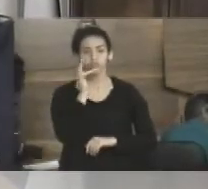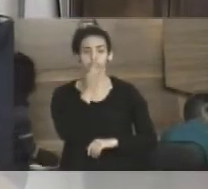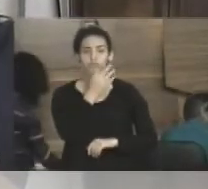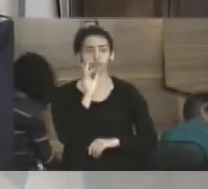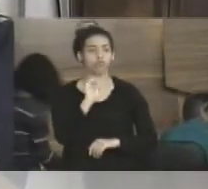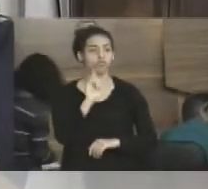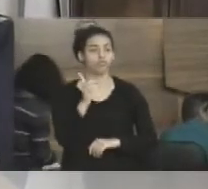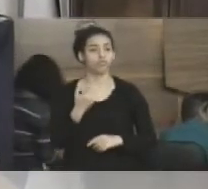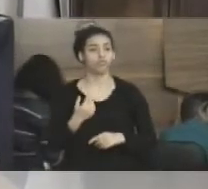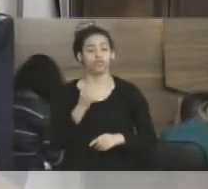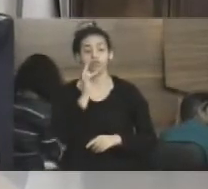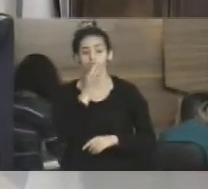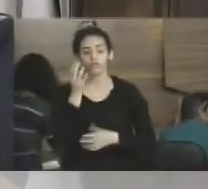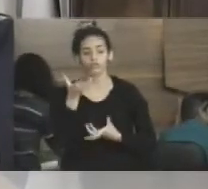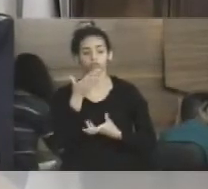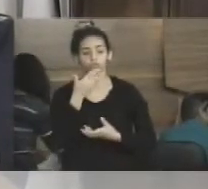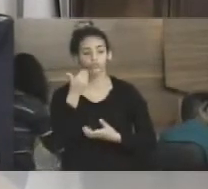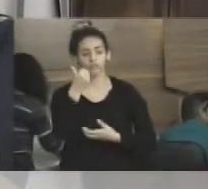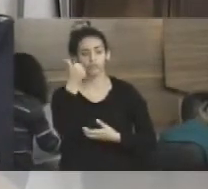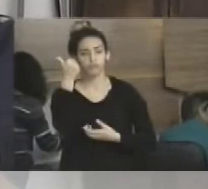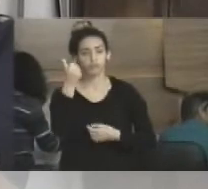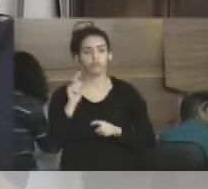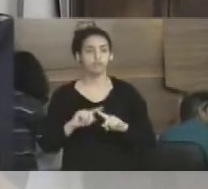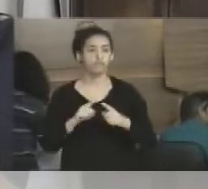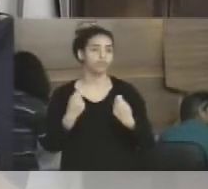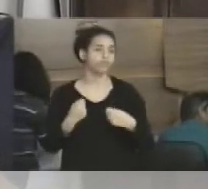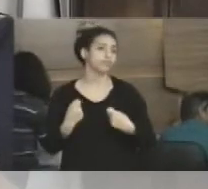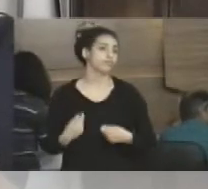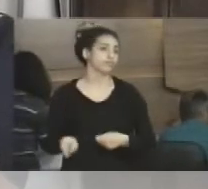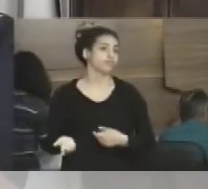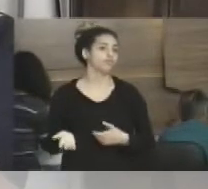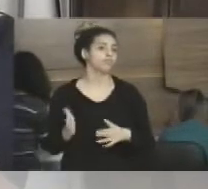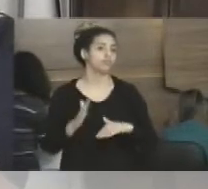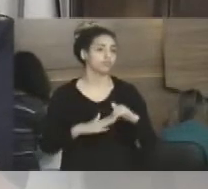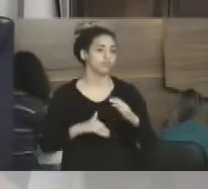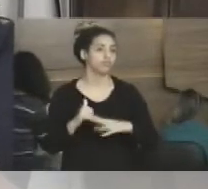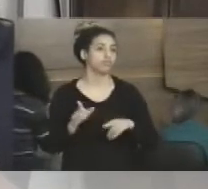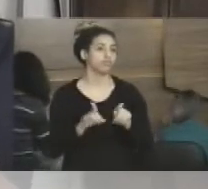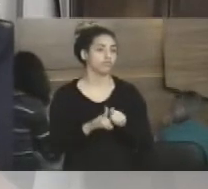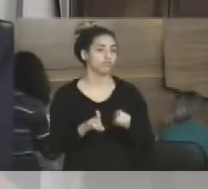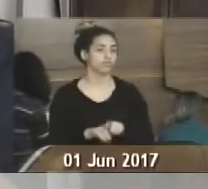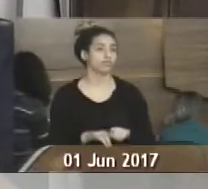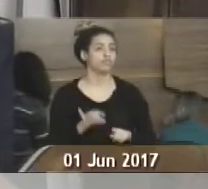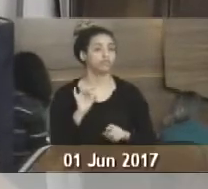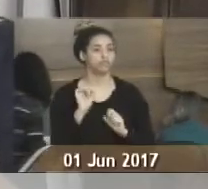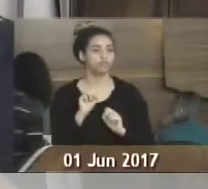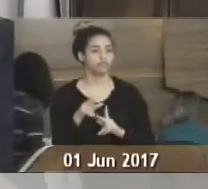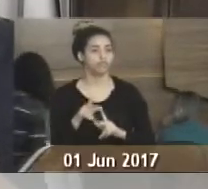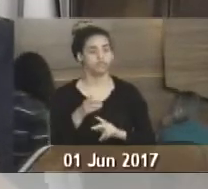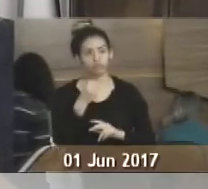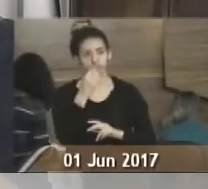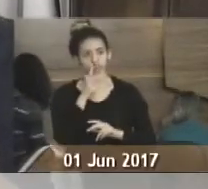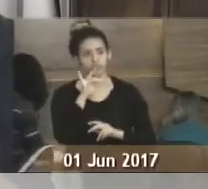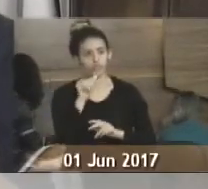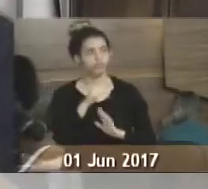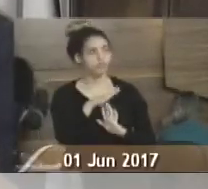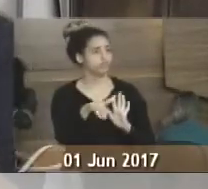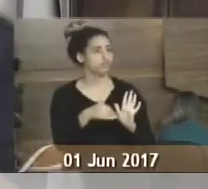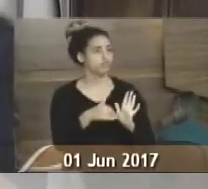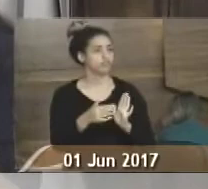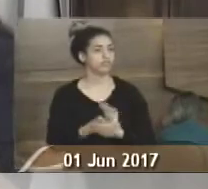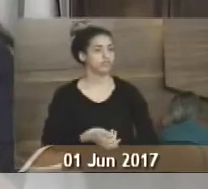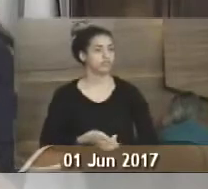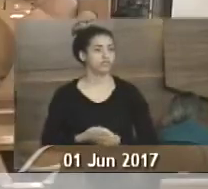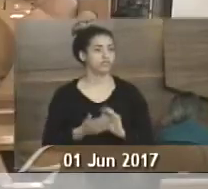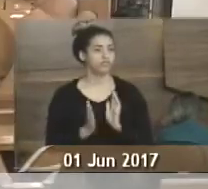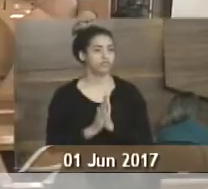Nosso prefeito está tentando fazer o melhor, mas a gente precisa da colaboração dos profissionais. Fico por aqui. Bom dia a todos. Até a